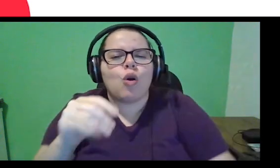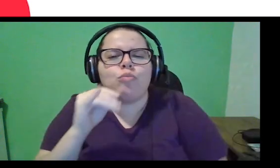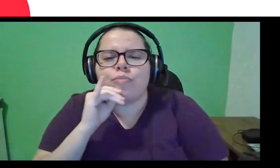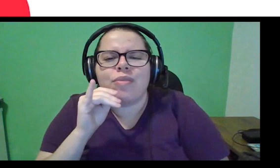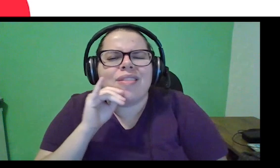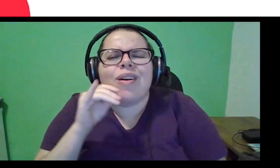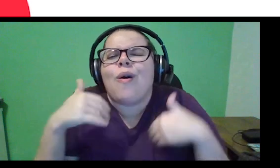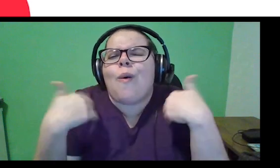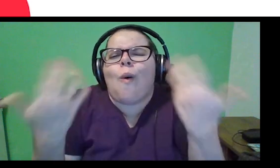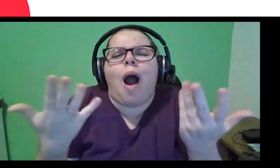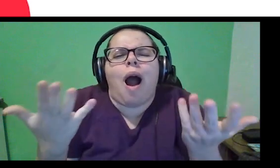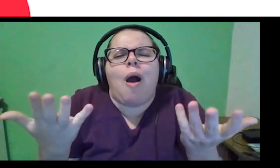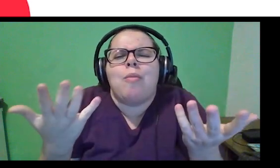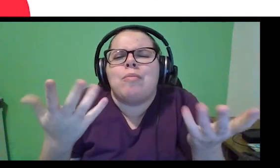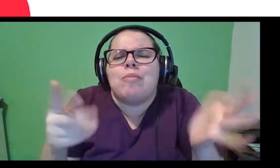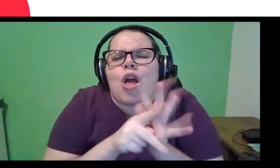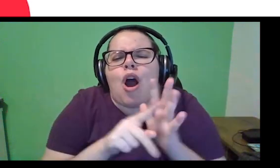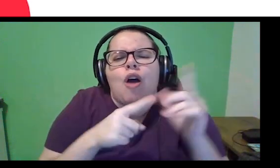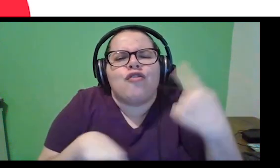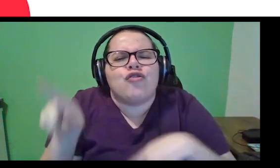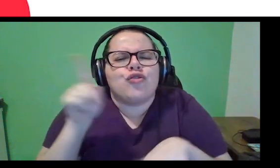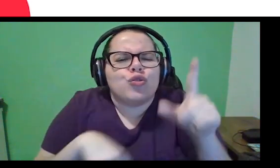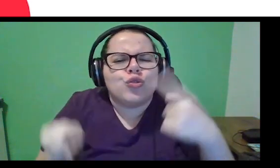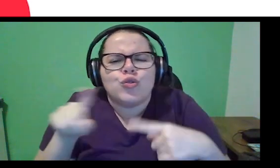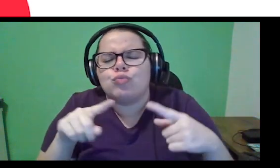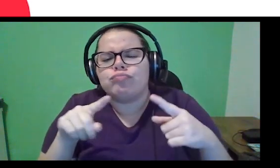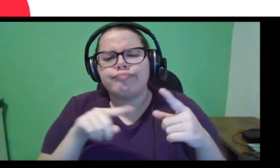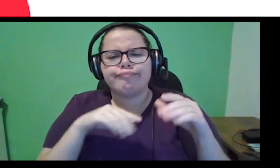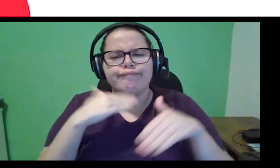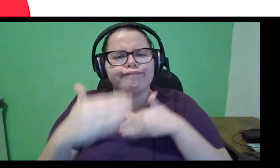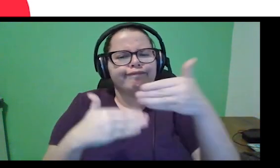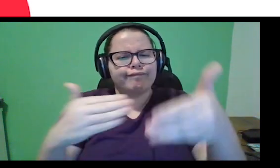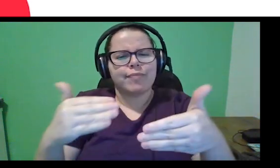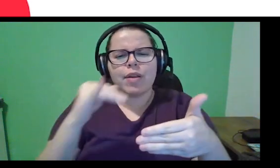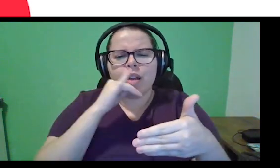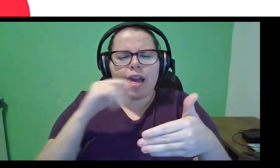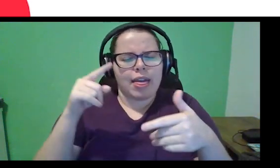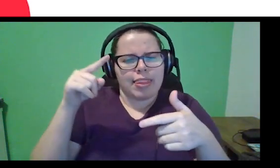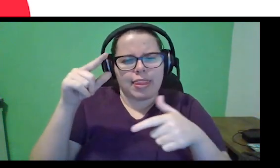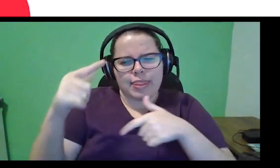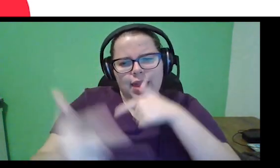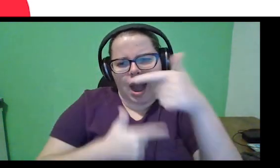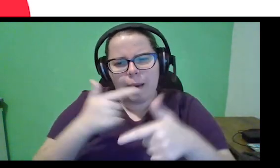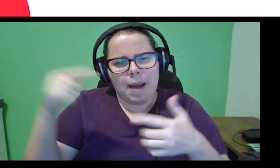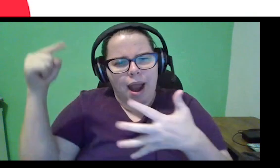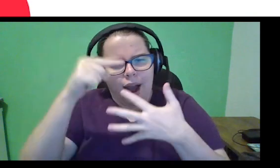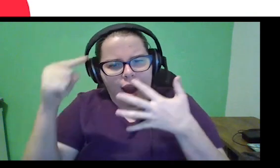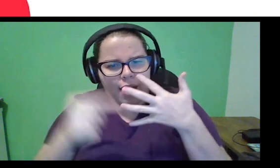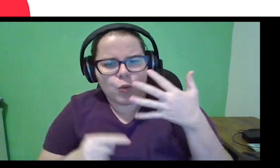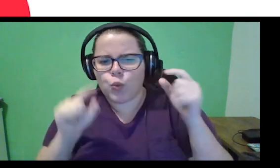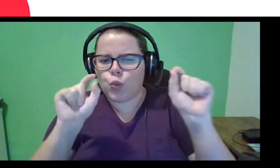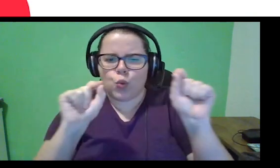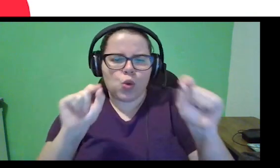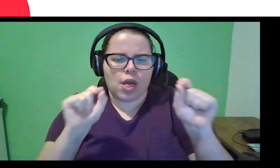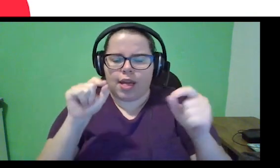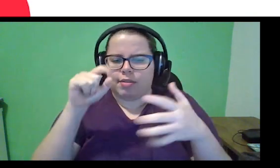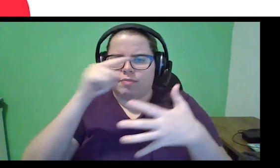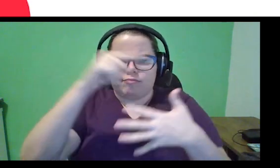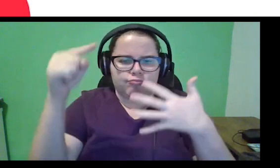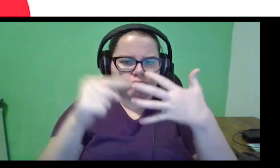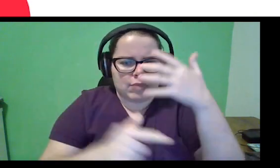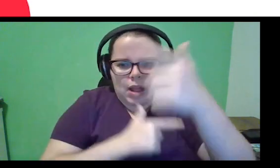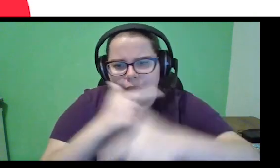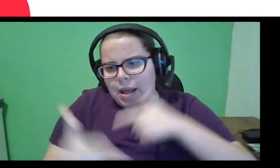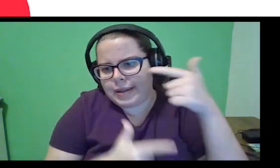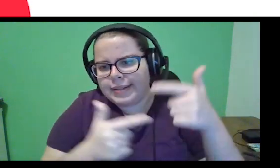qual que o meu fluxo, né, quais são as etapas com que os itens de trabalho, quais são os itens de trabalho, se eu